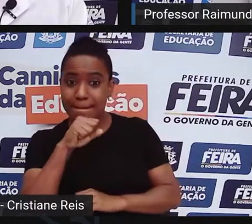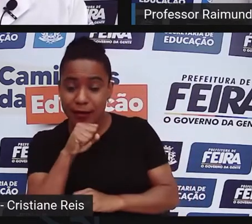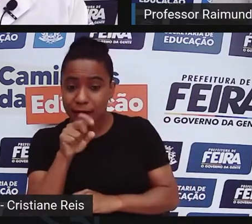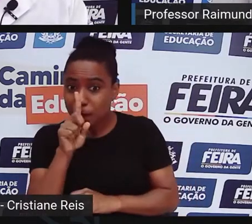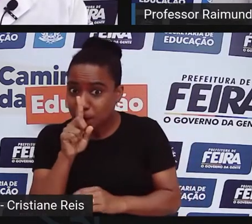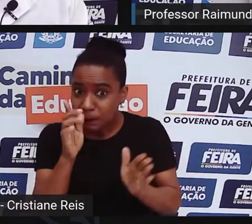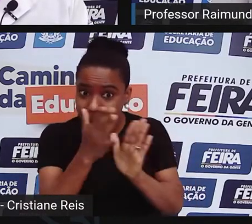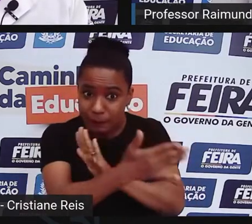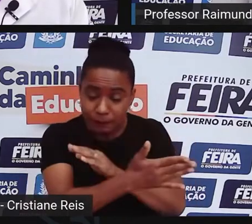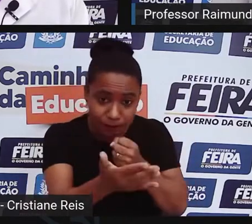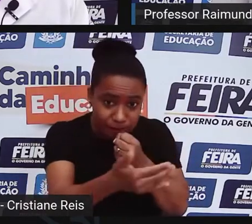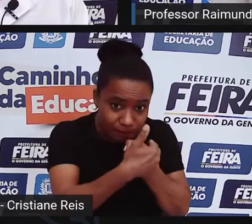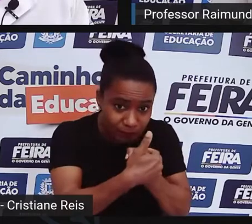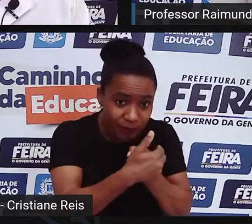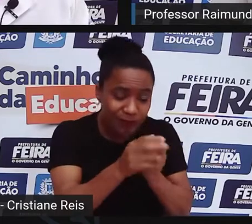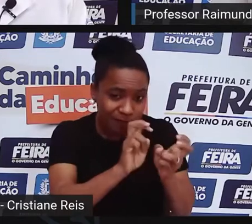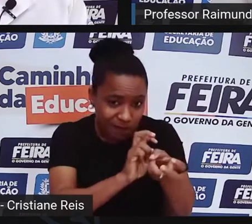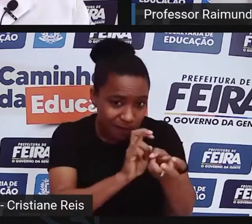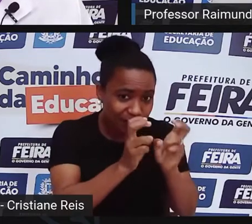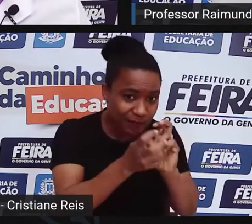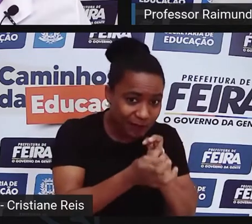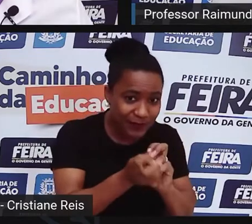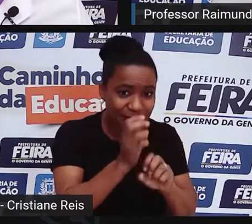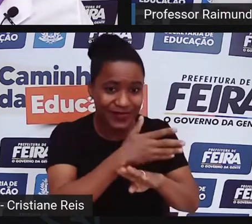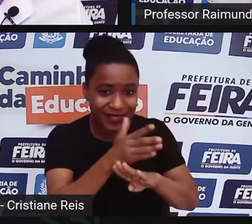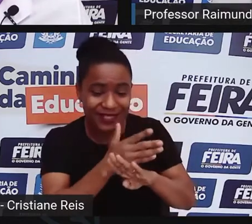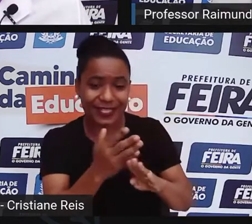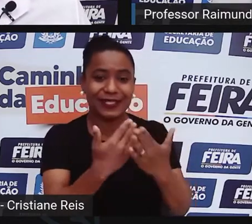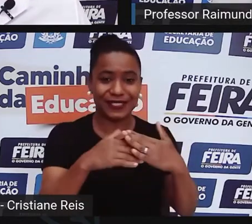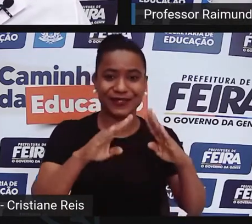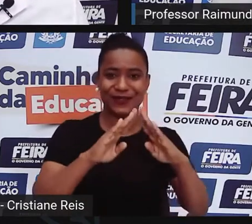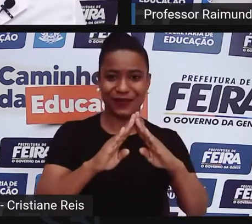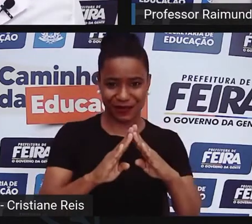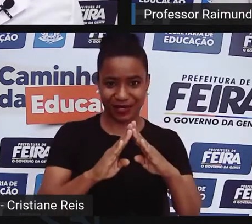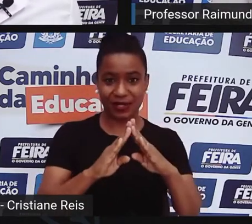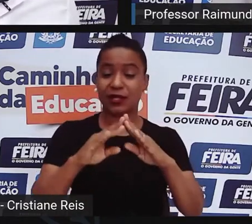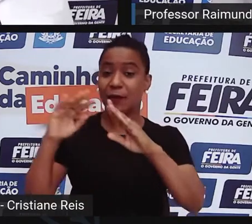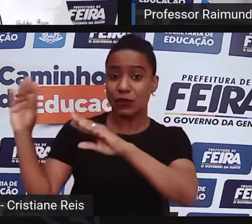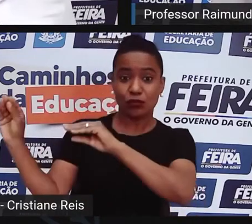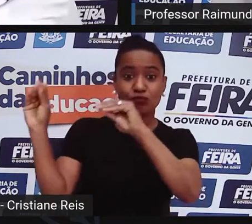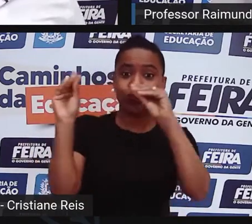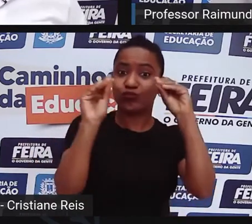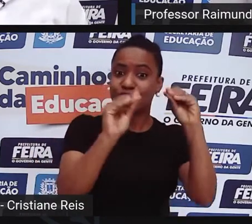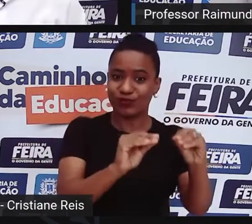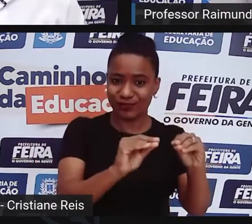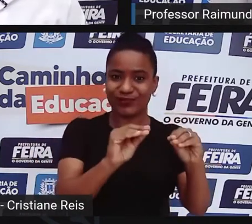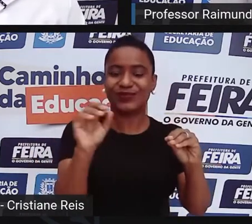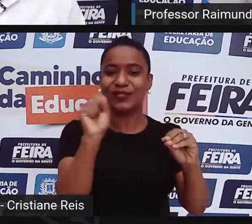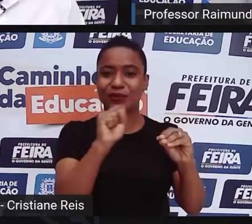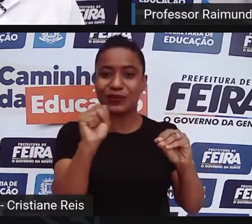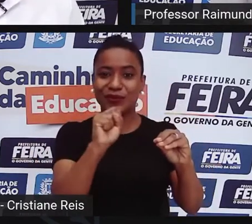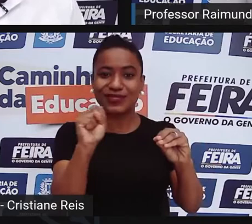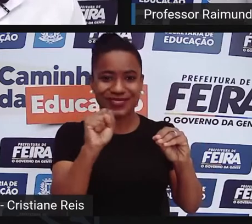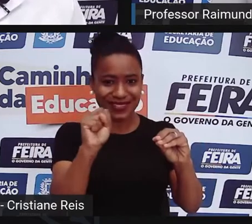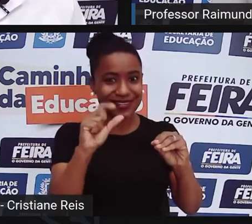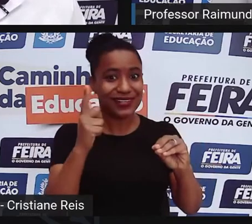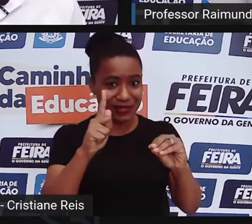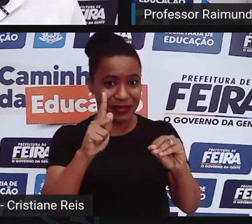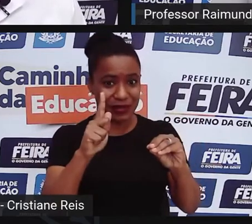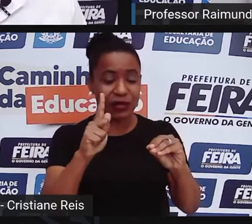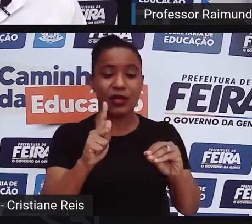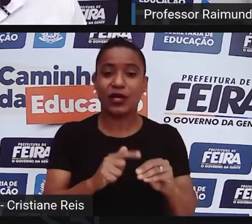capoeira. Aí eu entrei em uma academia, quando eu me mudei para São Gonçalo dos Campos, eu entrei em uma academia